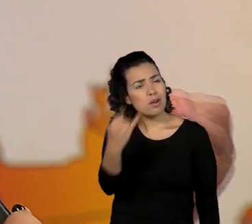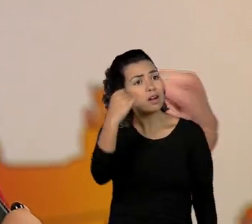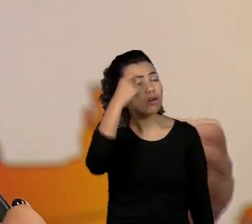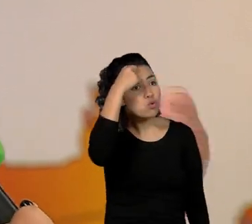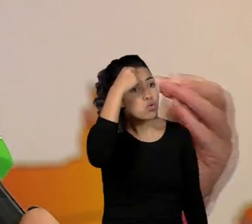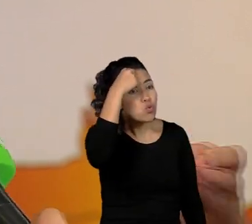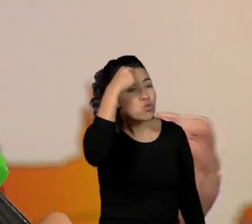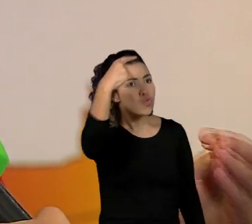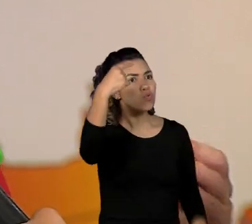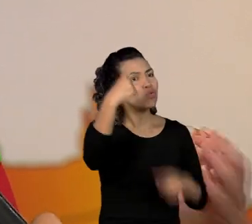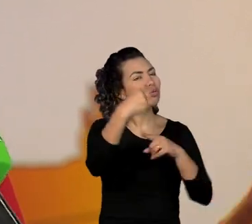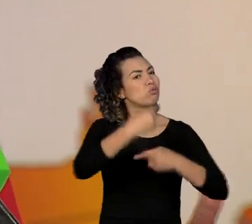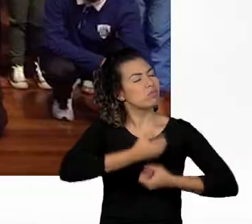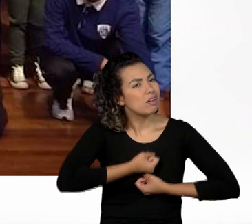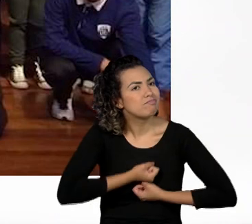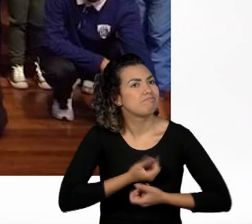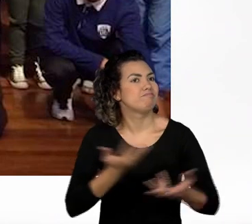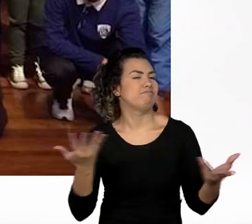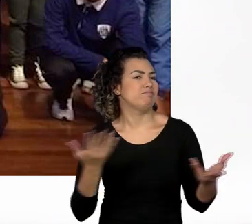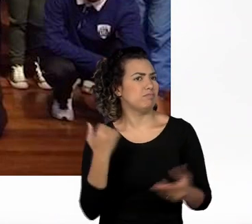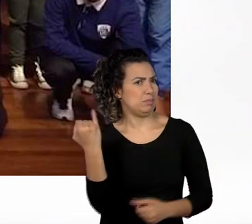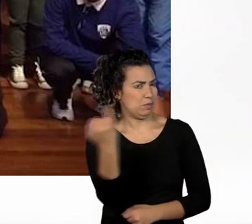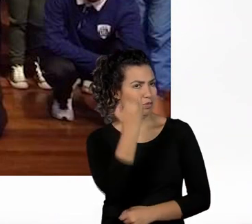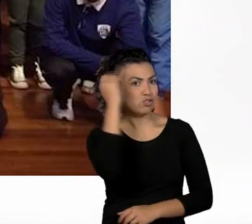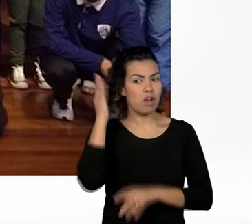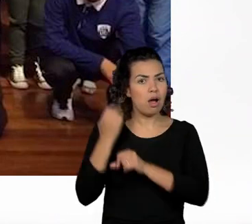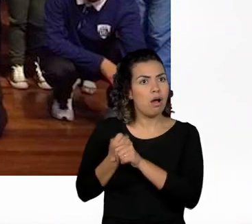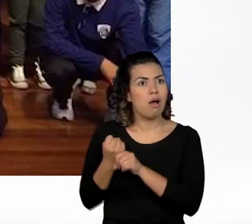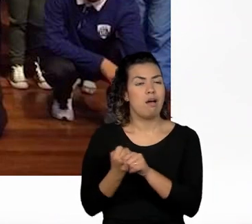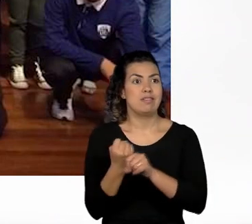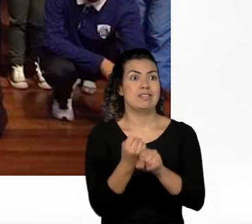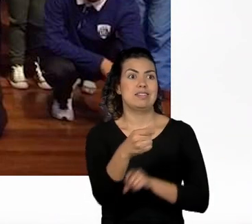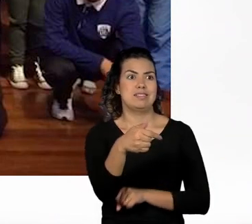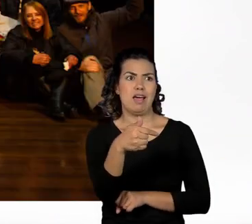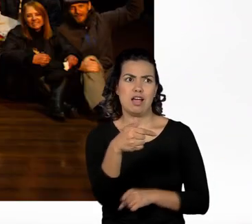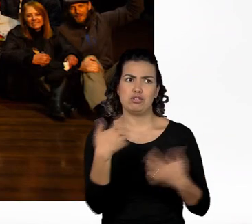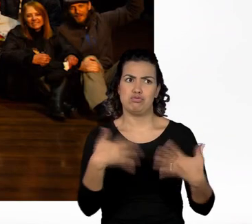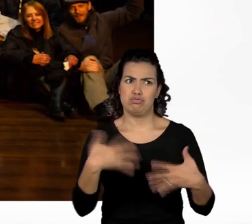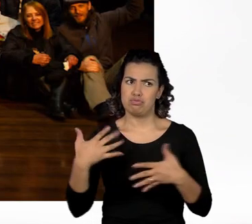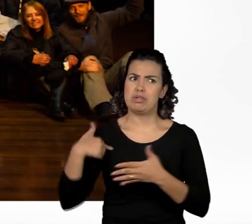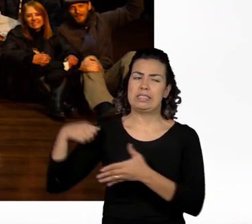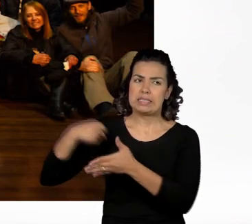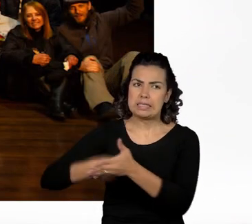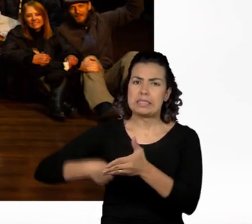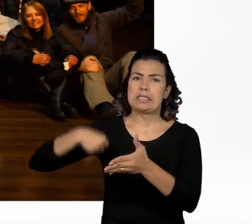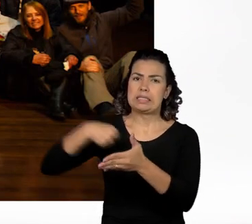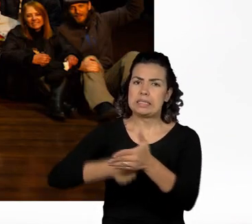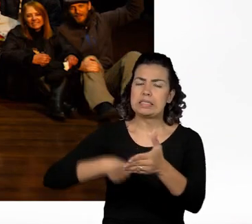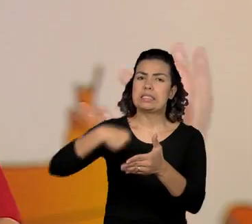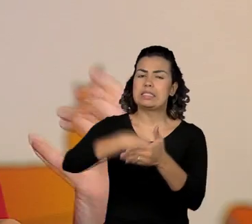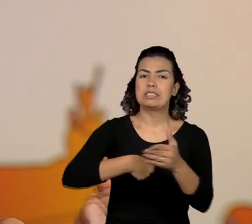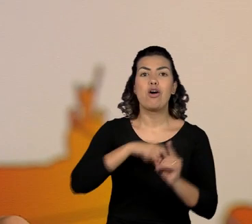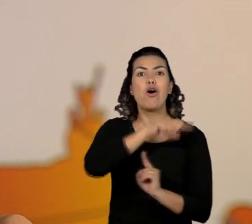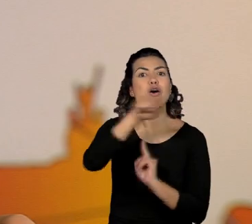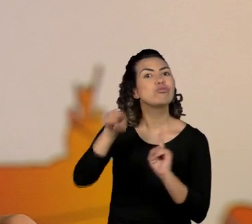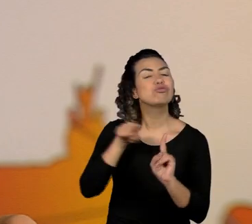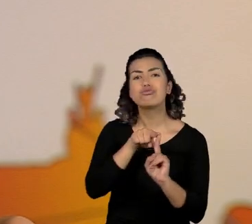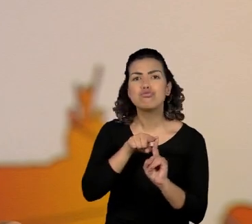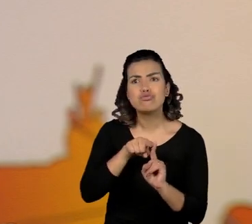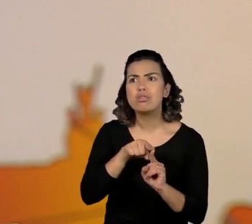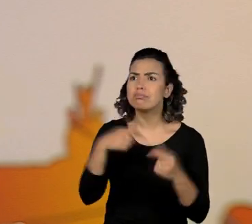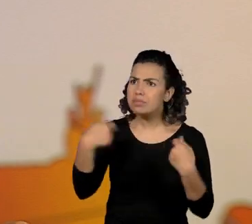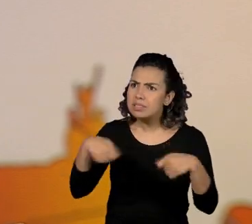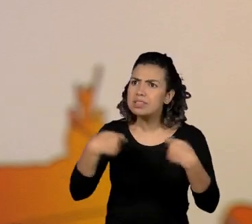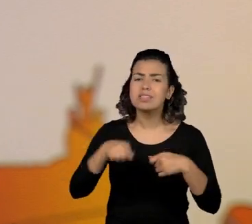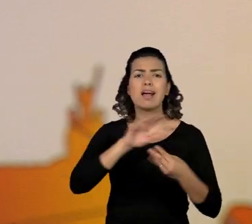do equipamento público CEL. São sete anos de luta para a gente trazer visibilidade